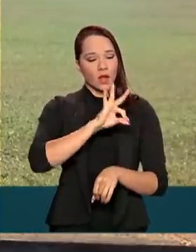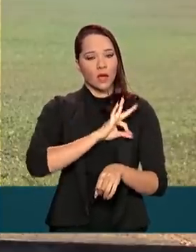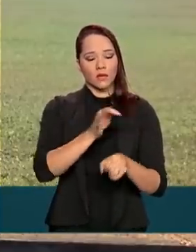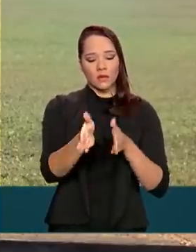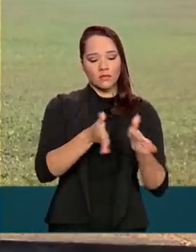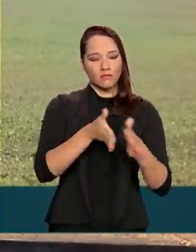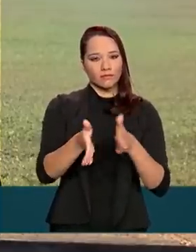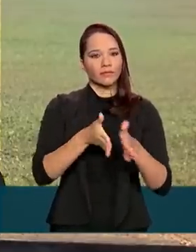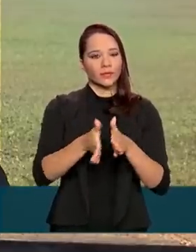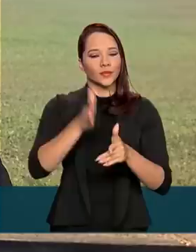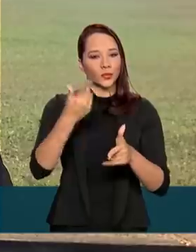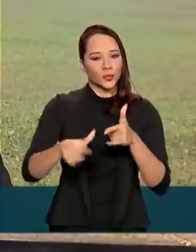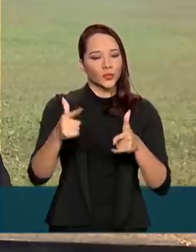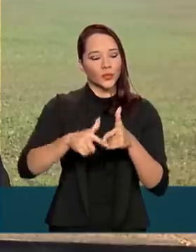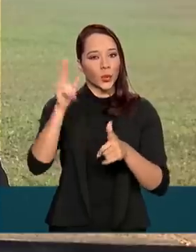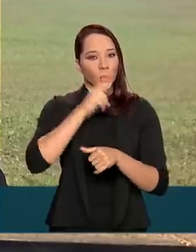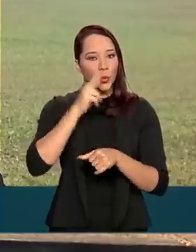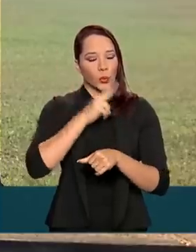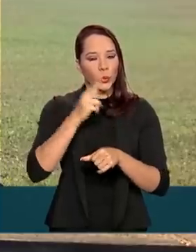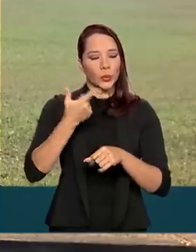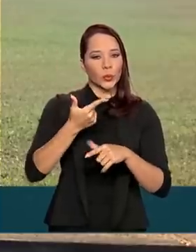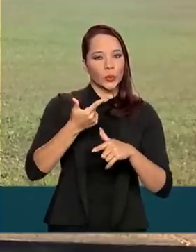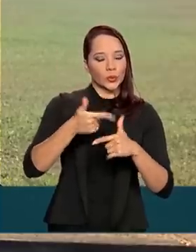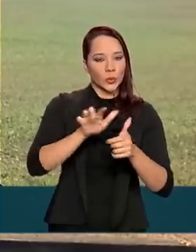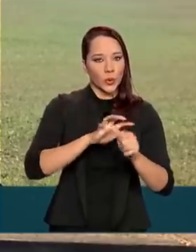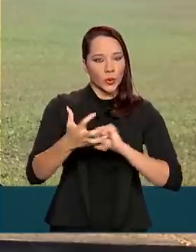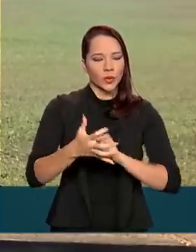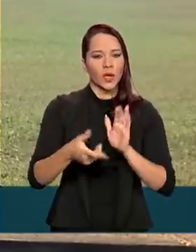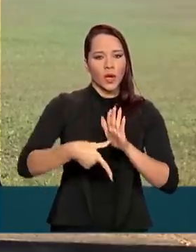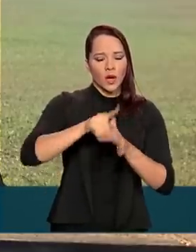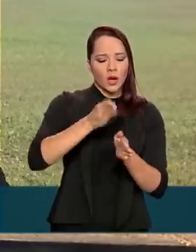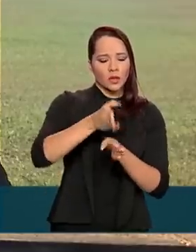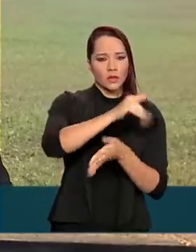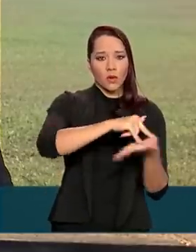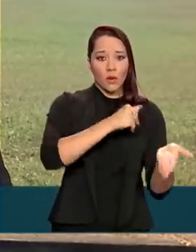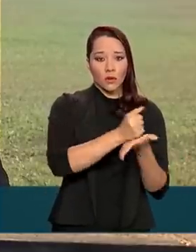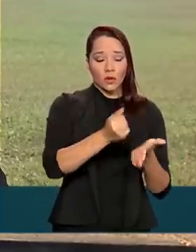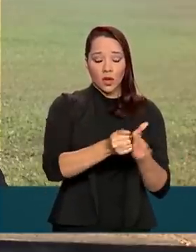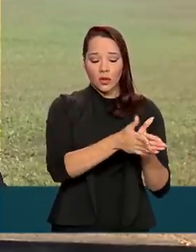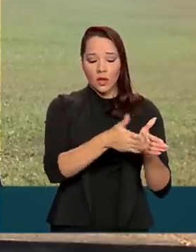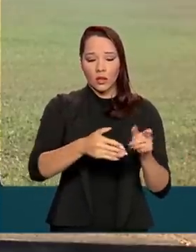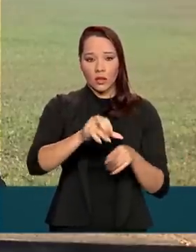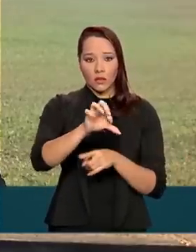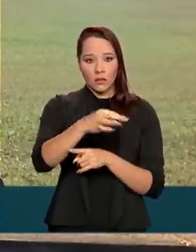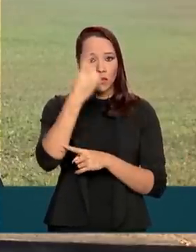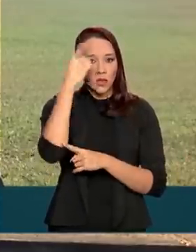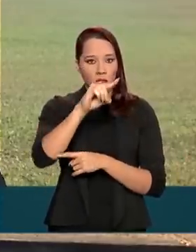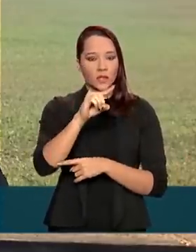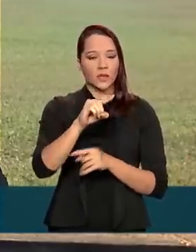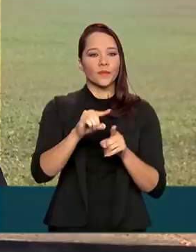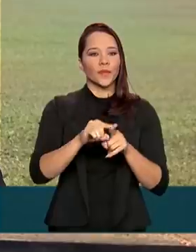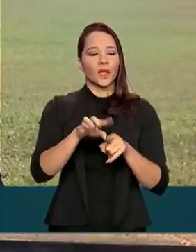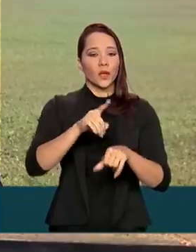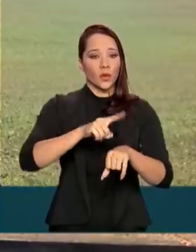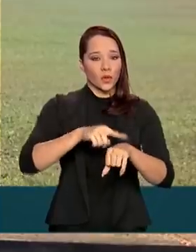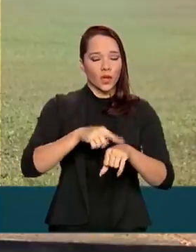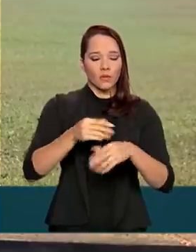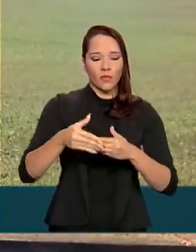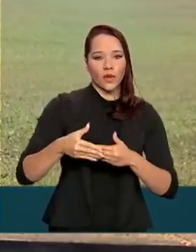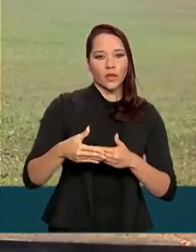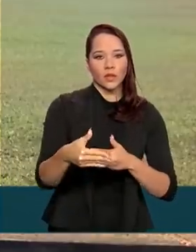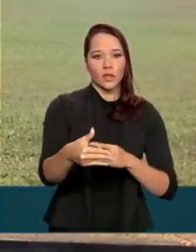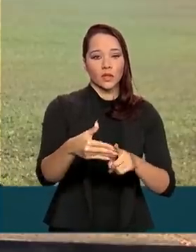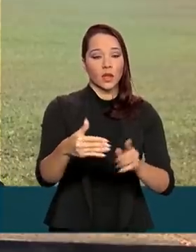estado de calamidade pública. Antes, esses contratos poderiam ser celebrados por até 90 dias. E mais, o prazo limite foi